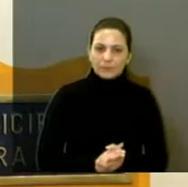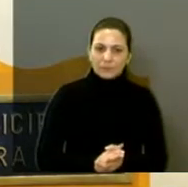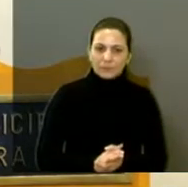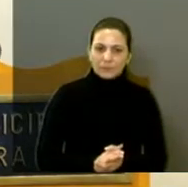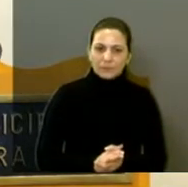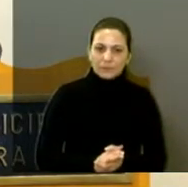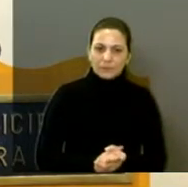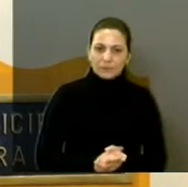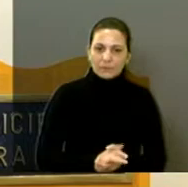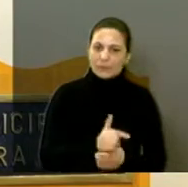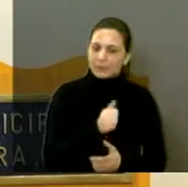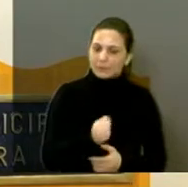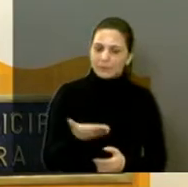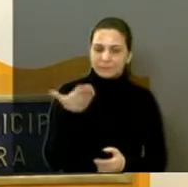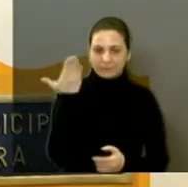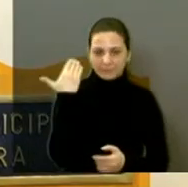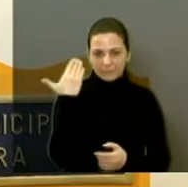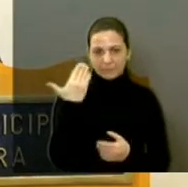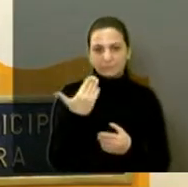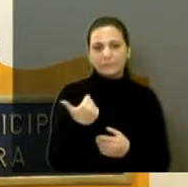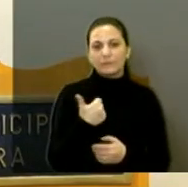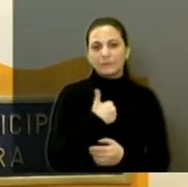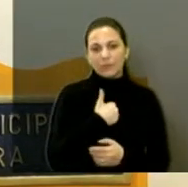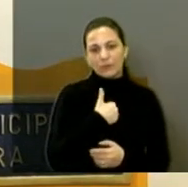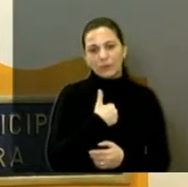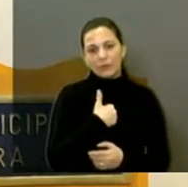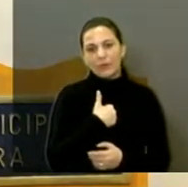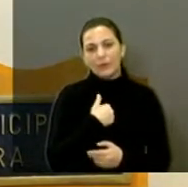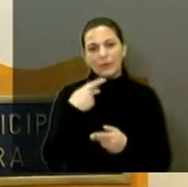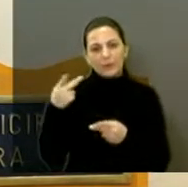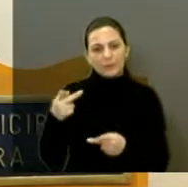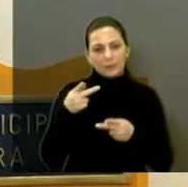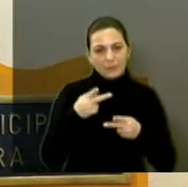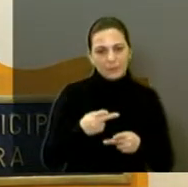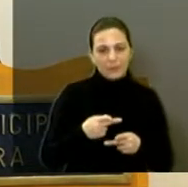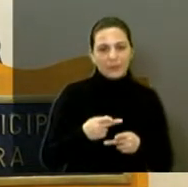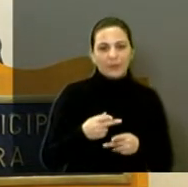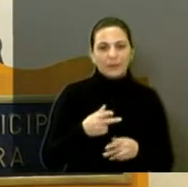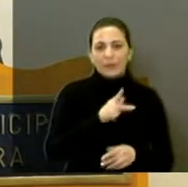semana passada, eu recebi aqui o presidente da PAI,